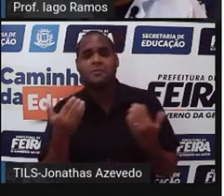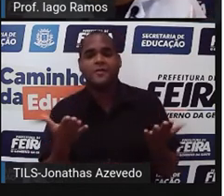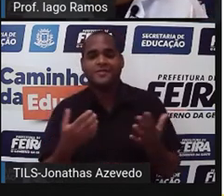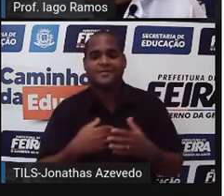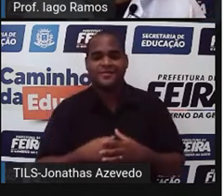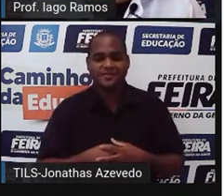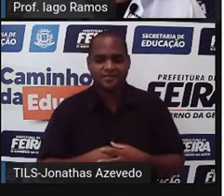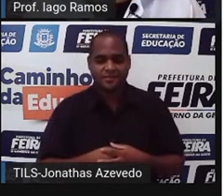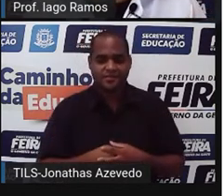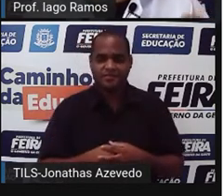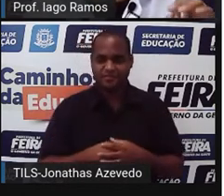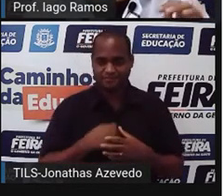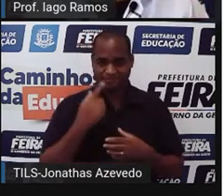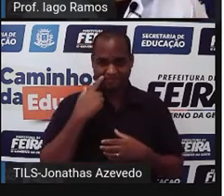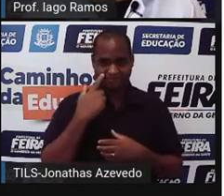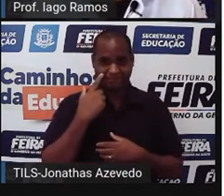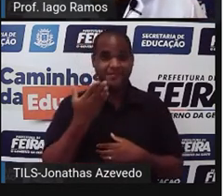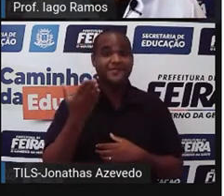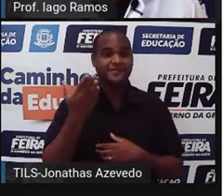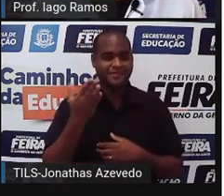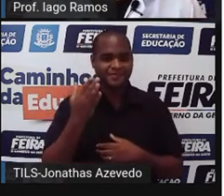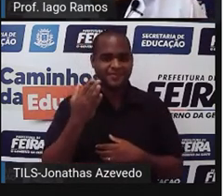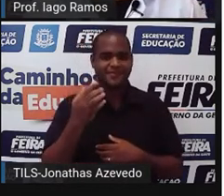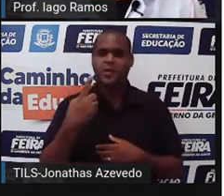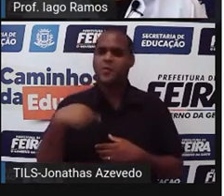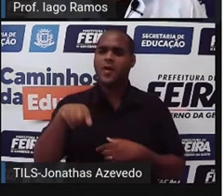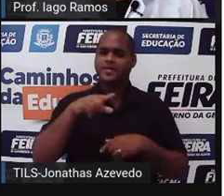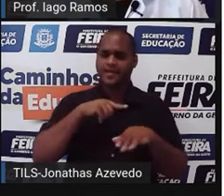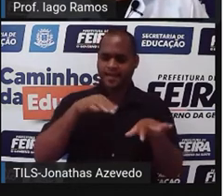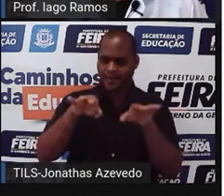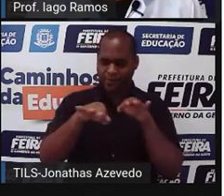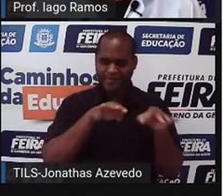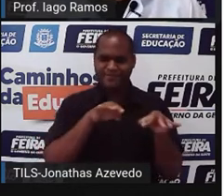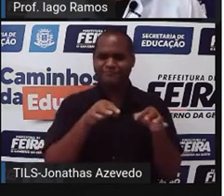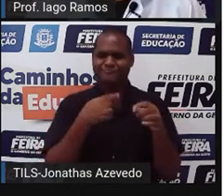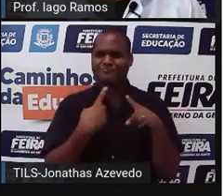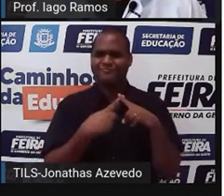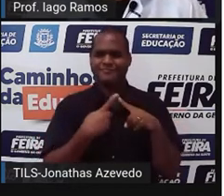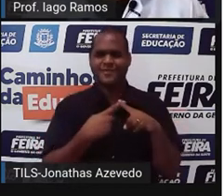Mas, voltando. Por que a gente está falando de organização?